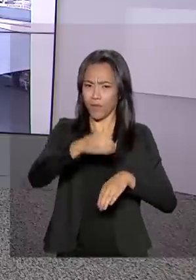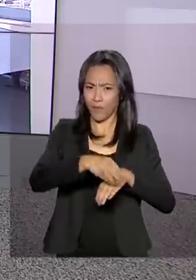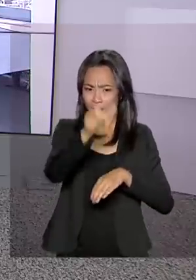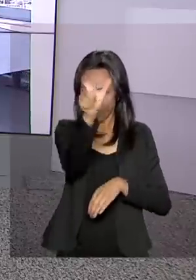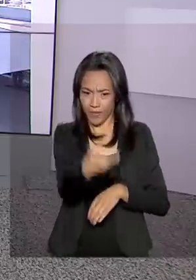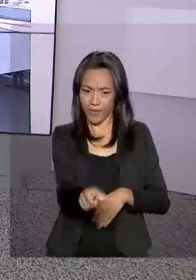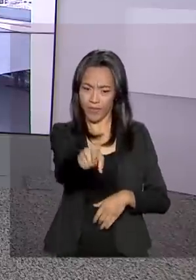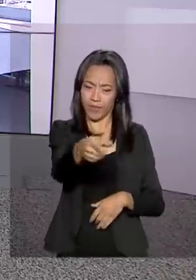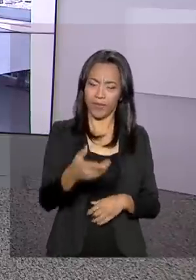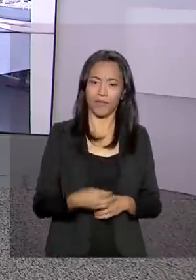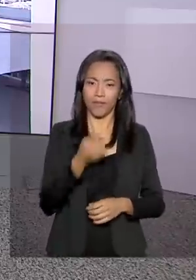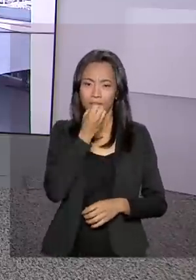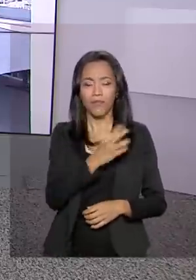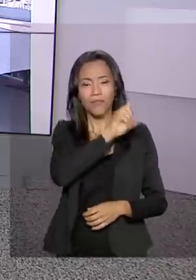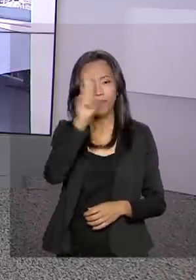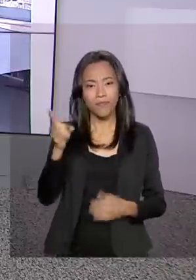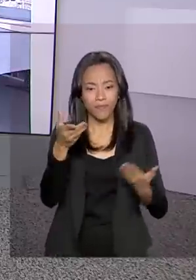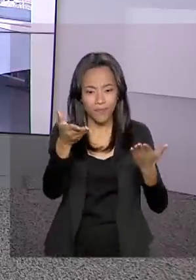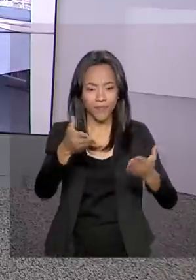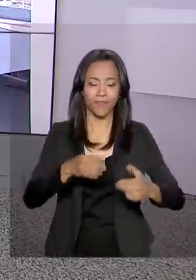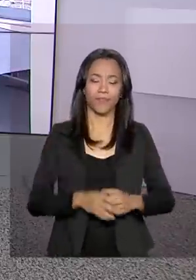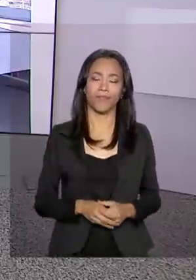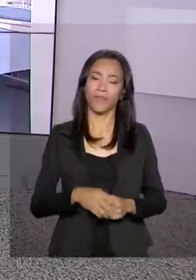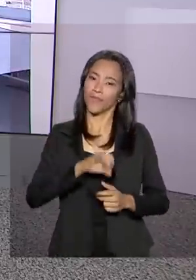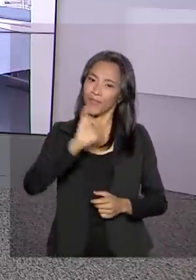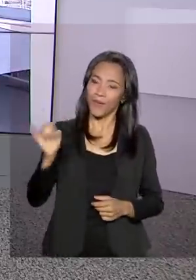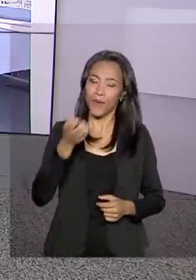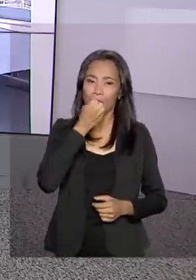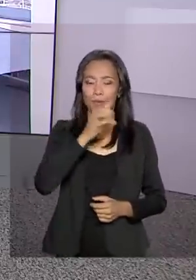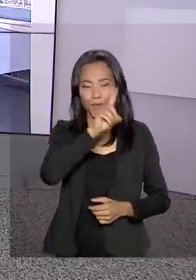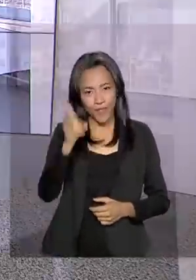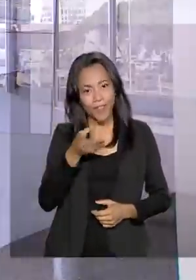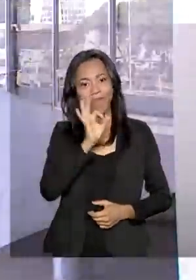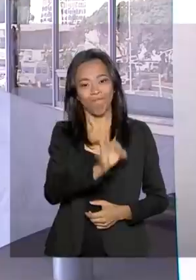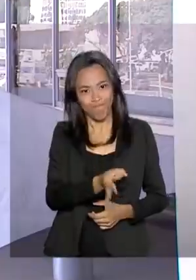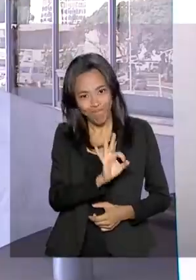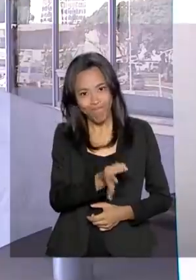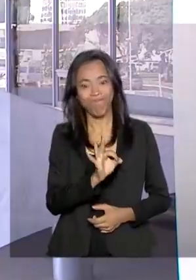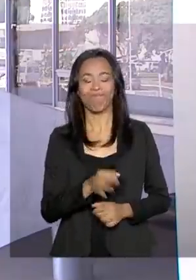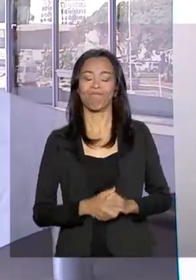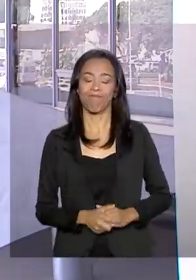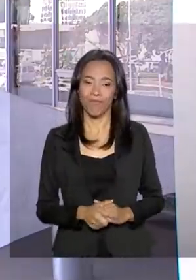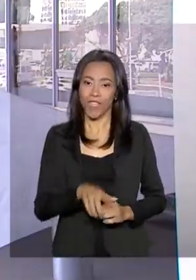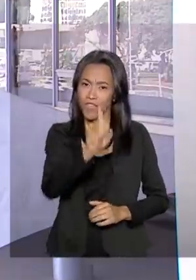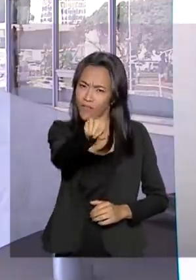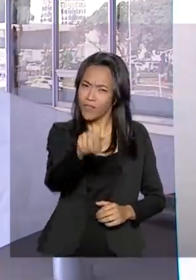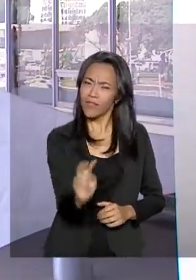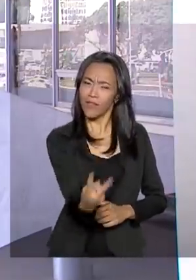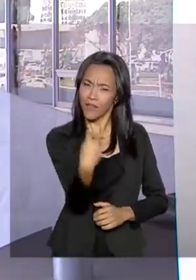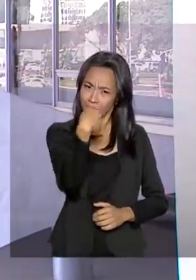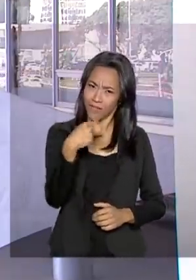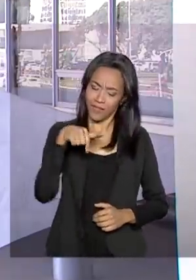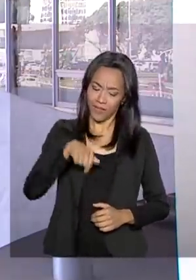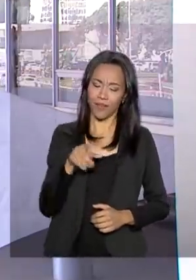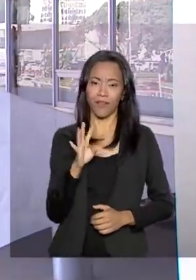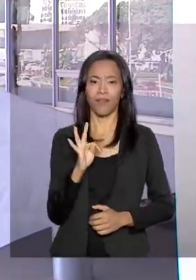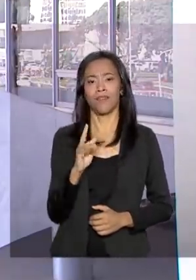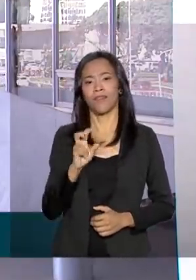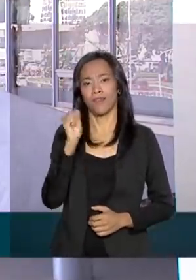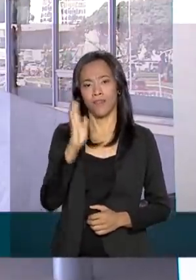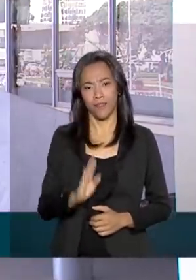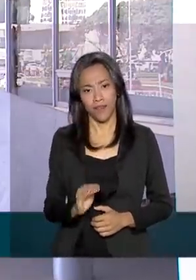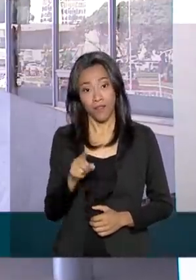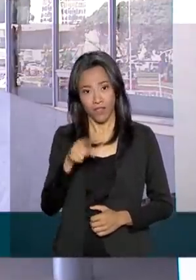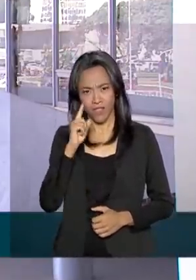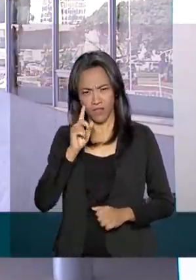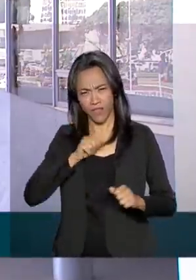Oi, Luciana, bom dia para você. Oi, Carla, bom dia para você. É isso mesmo. Bom dia para você que acompanha a TV Brasil. Imagens dessas